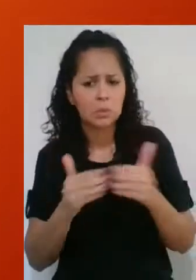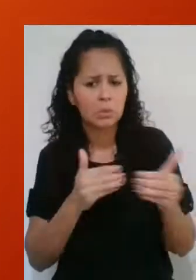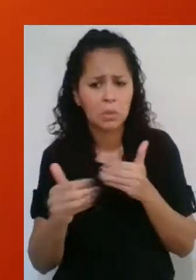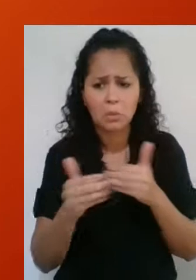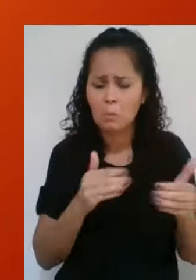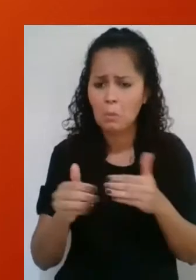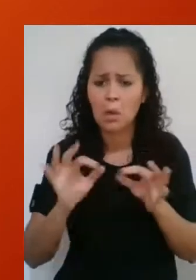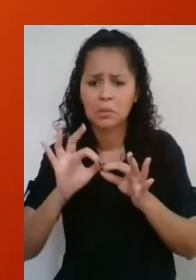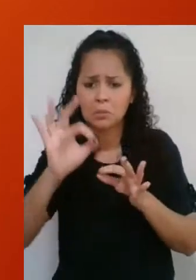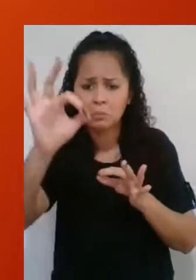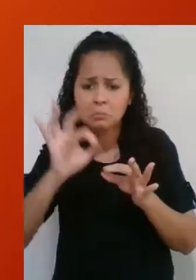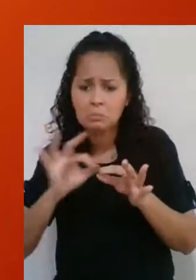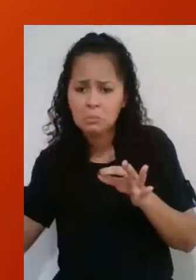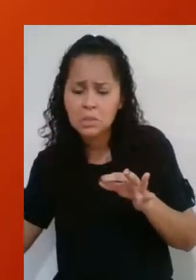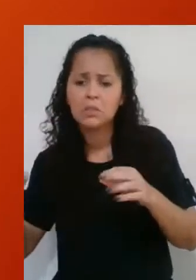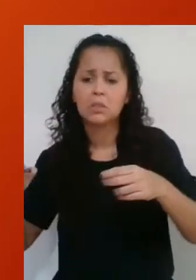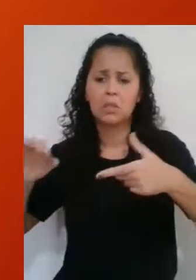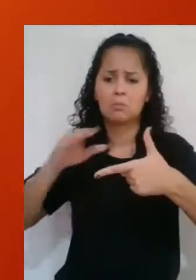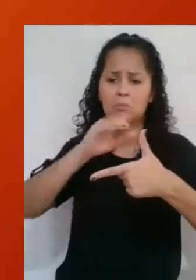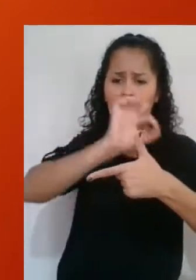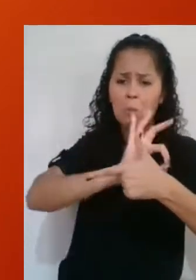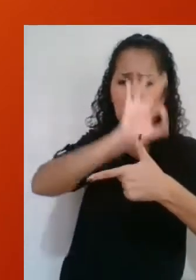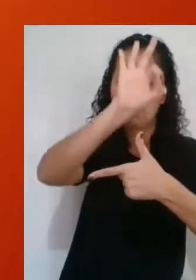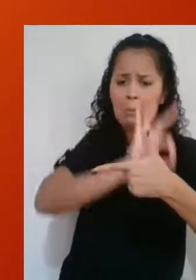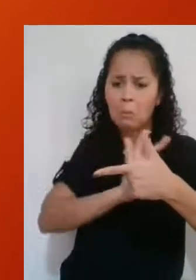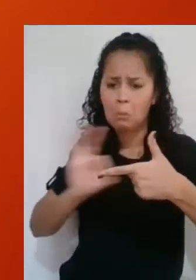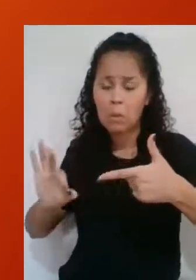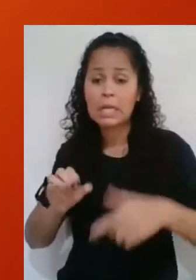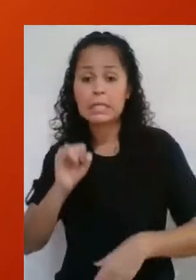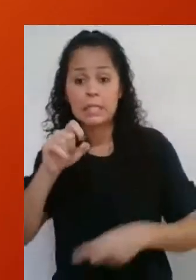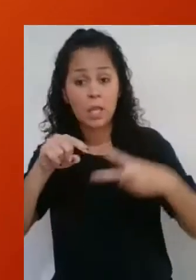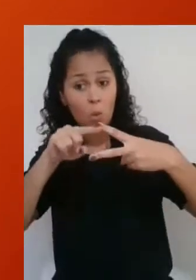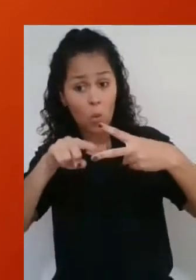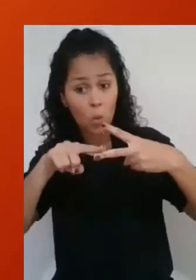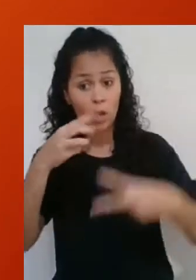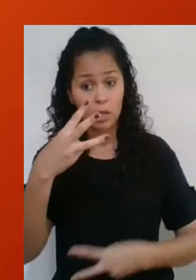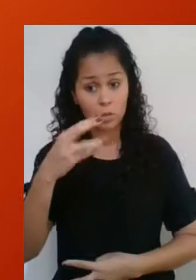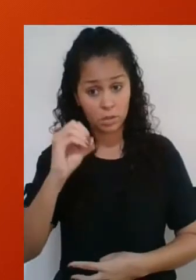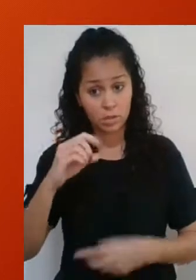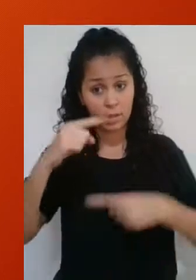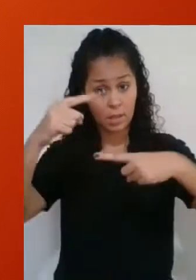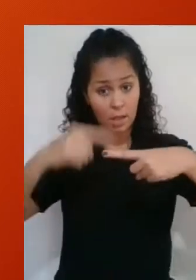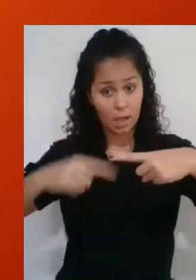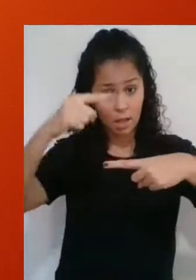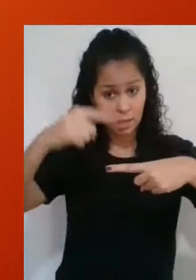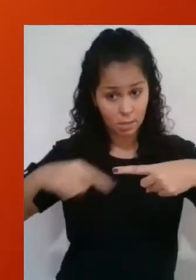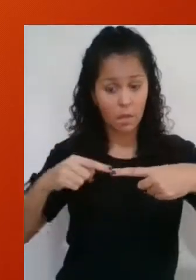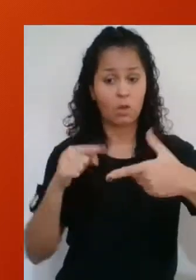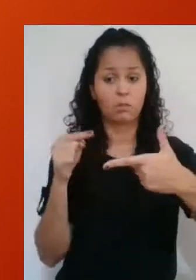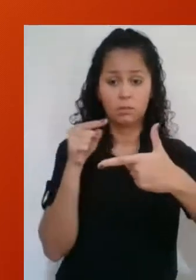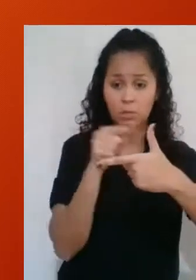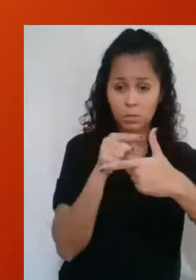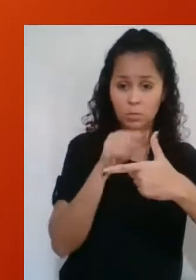Não importa quais sejam as medidas dos lados desse triângulo. Se o ângulo é de 30 graus, a razão entre o cateto oposto